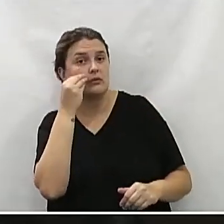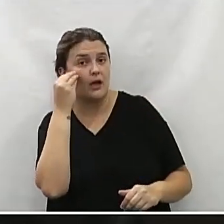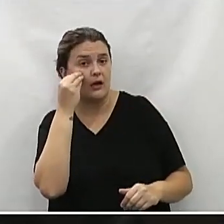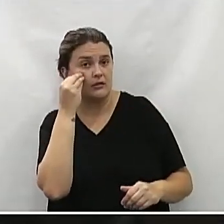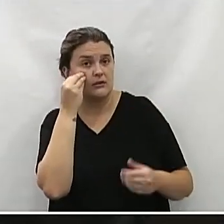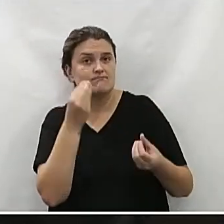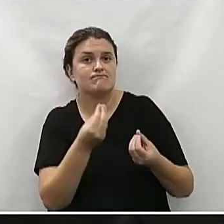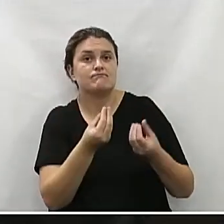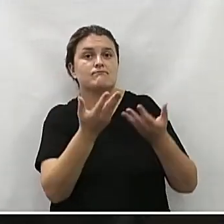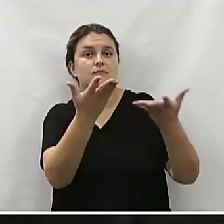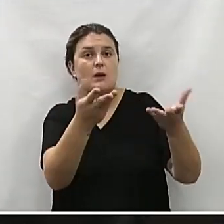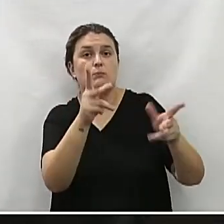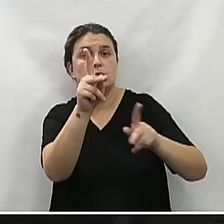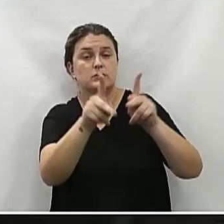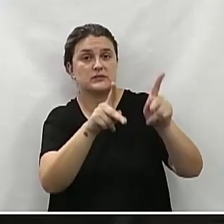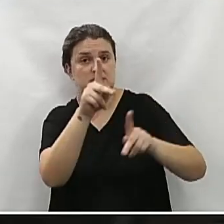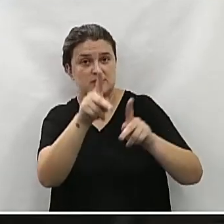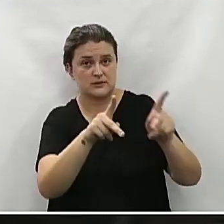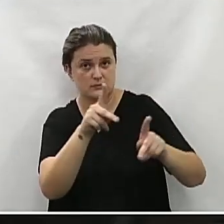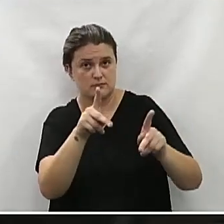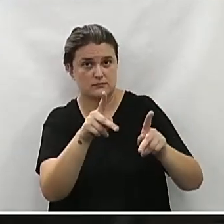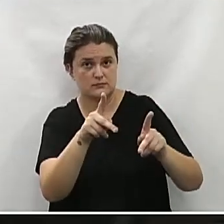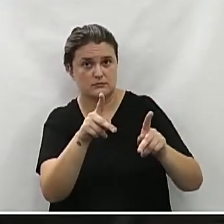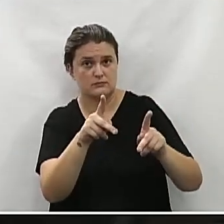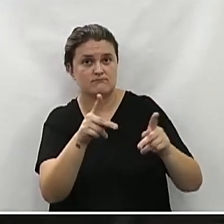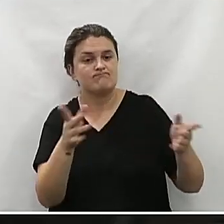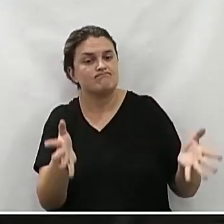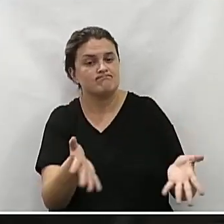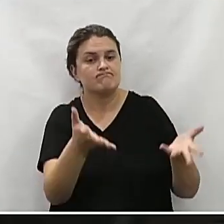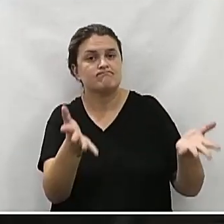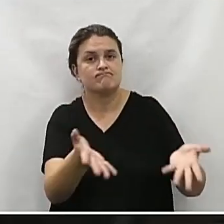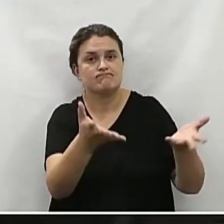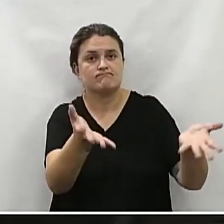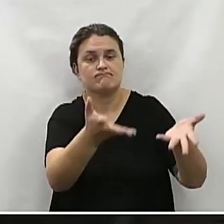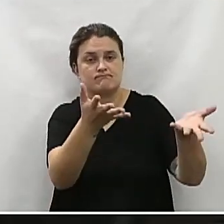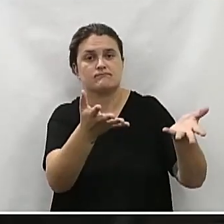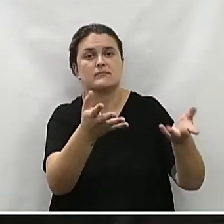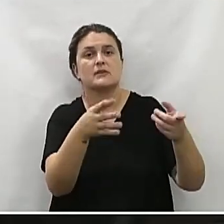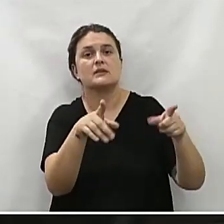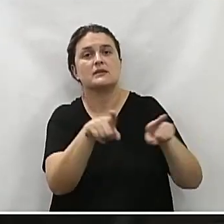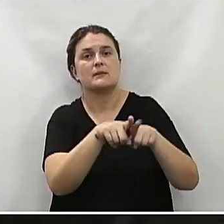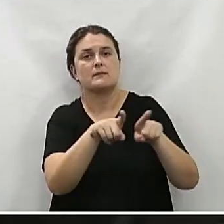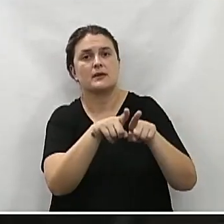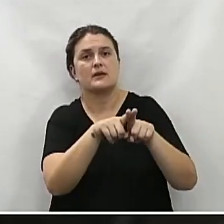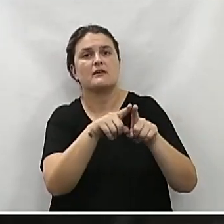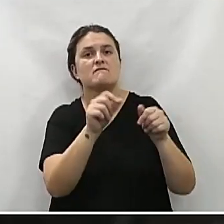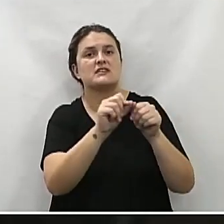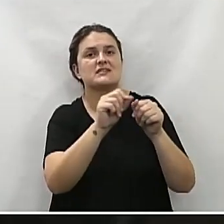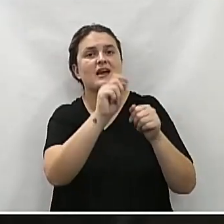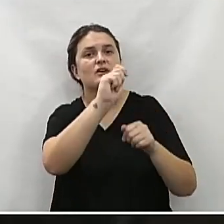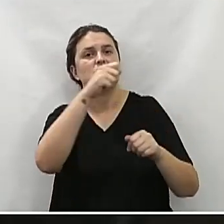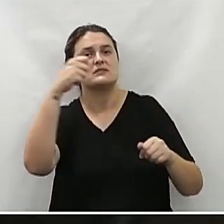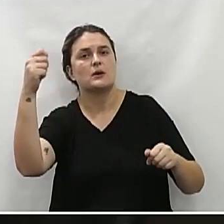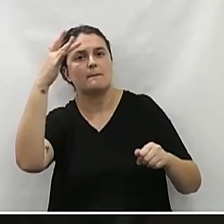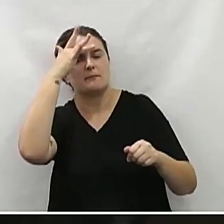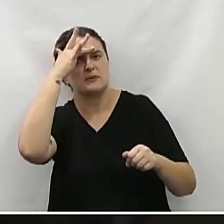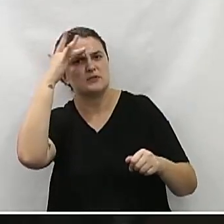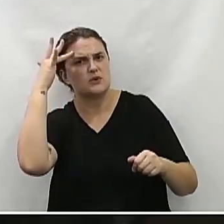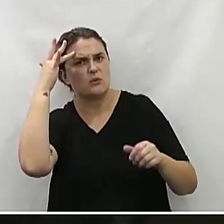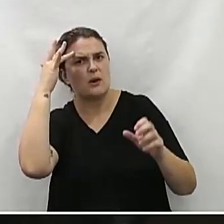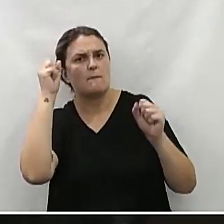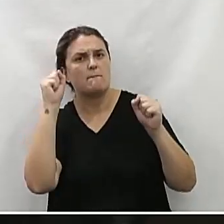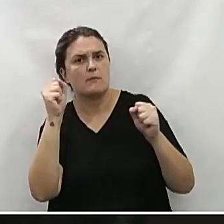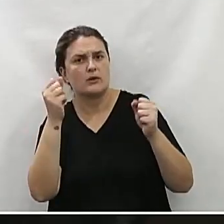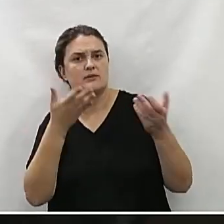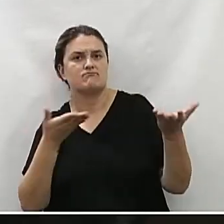coloca à disposição da população para que possa incentivar até a questão do associativismo, para que as pessoas possam